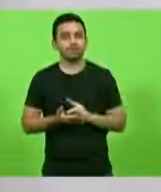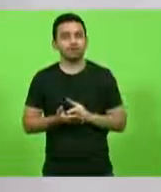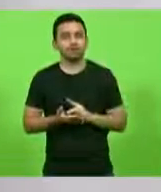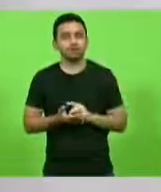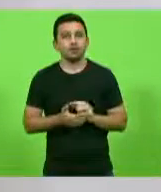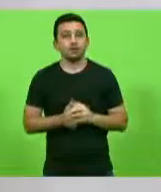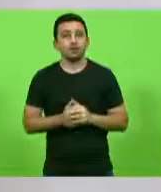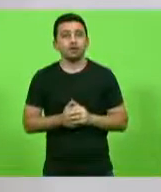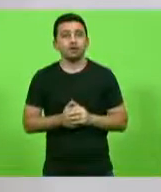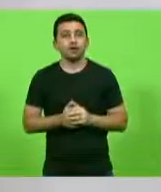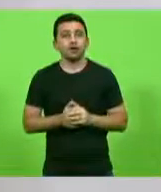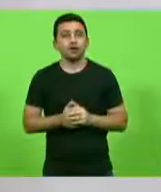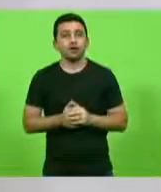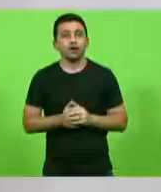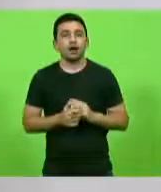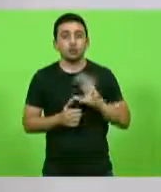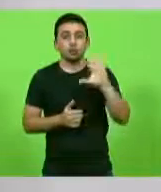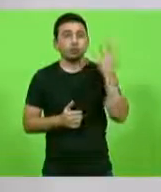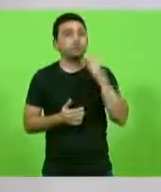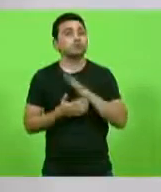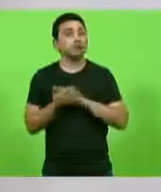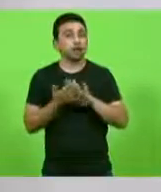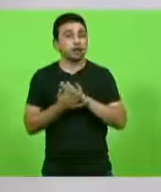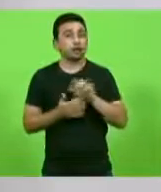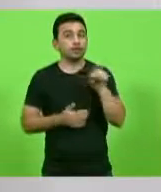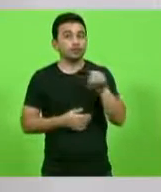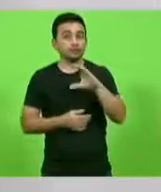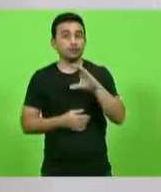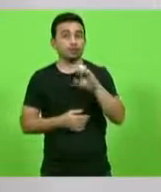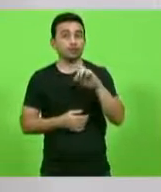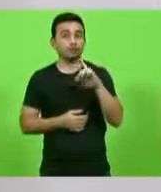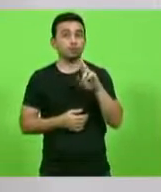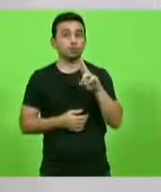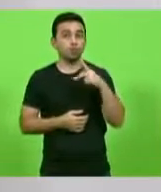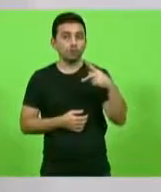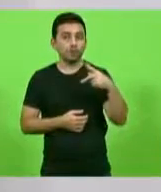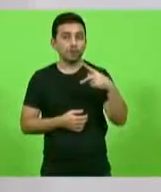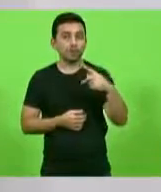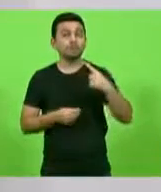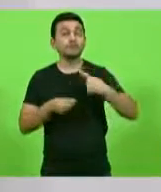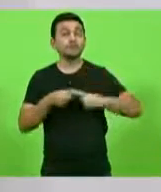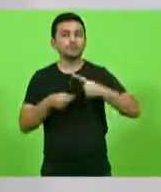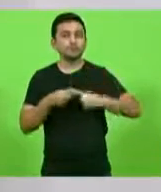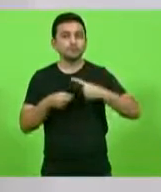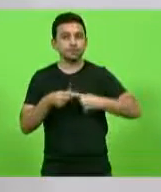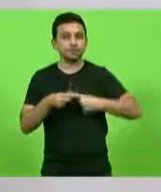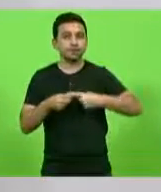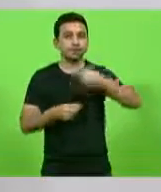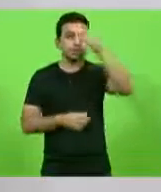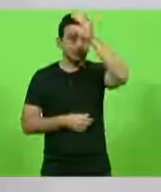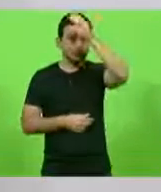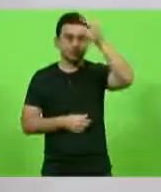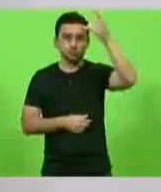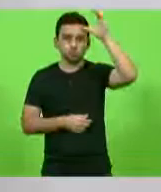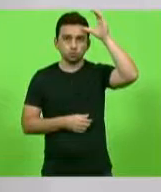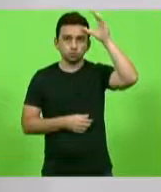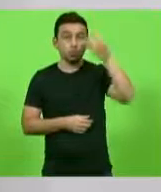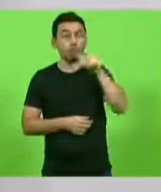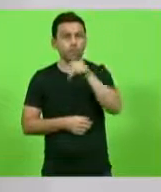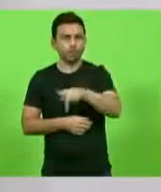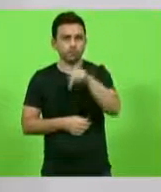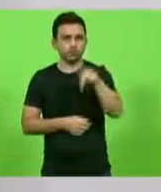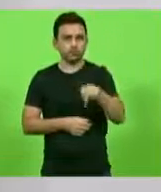aconteceu na escola Sedup da cidade de Criciúma, onde um professor